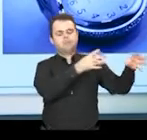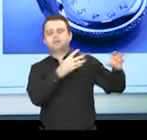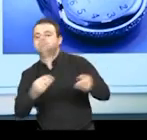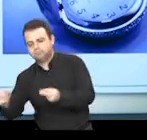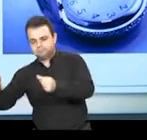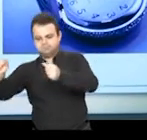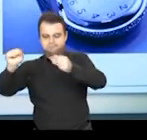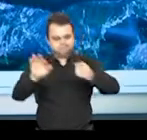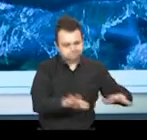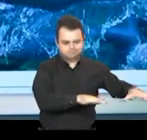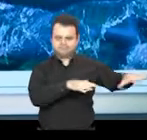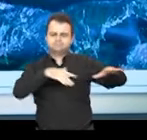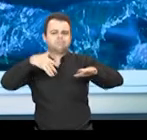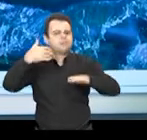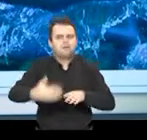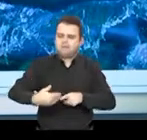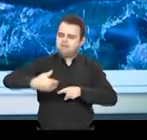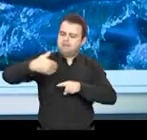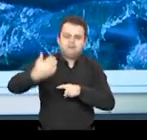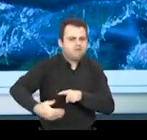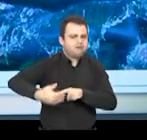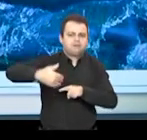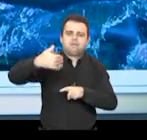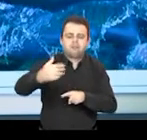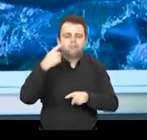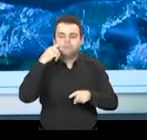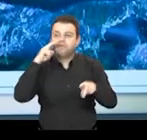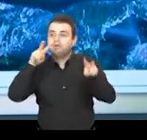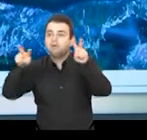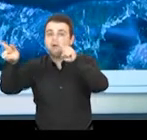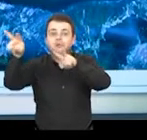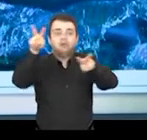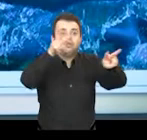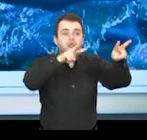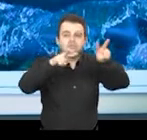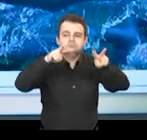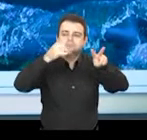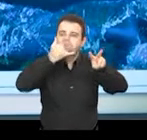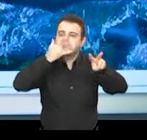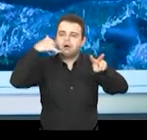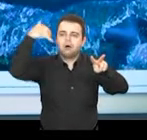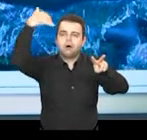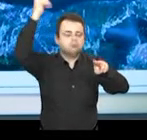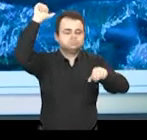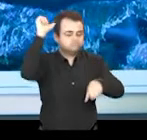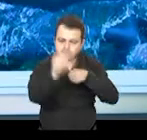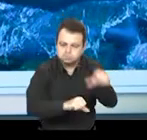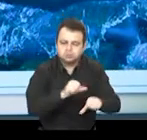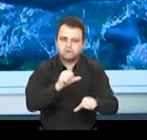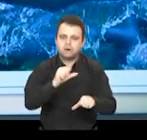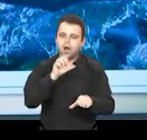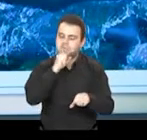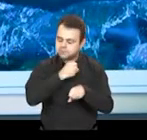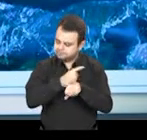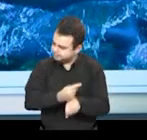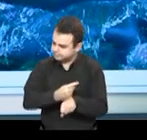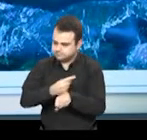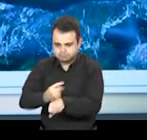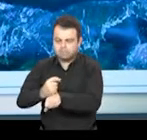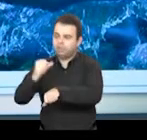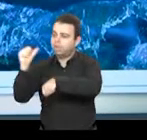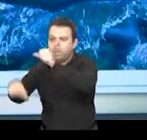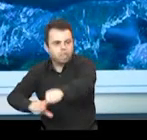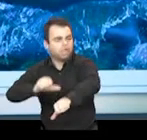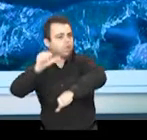indo e vindo infinito. Tudo que se vê não é igual ao que a gente viu há um segundo. Tudo